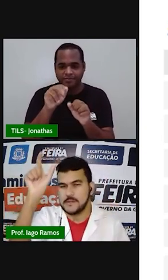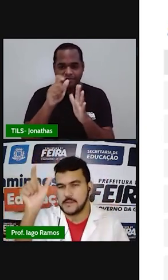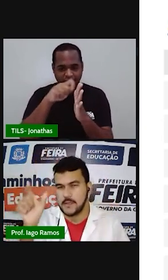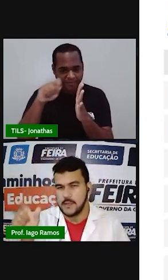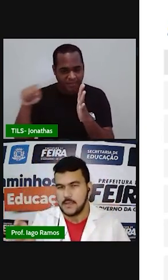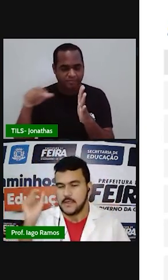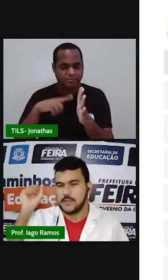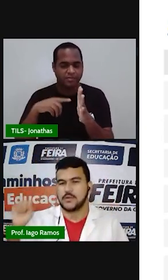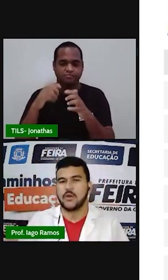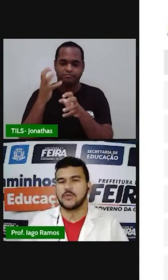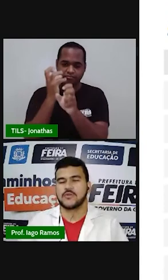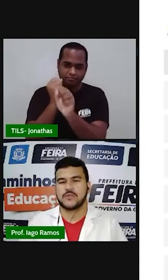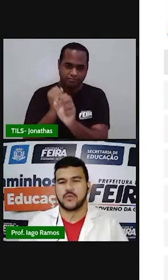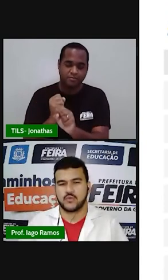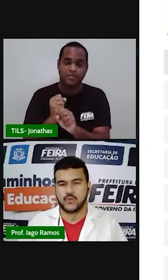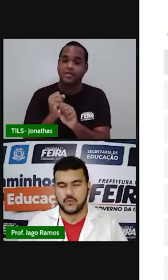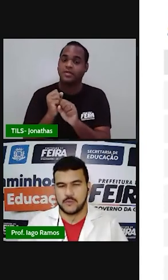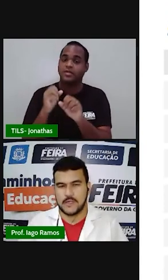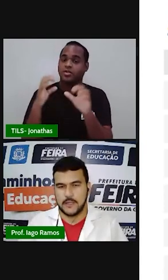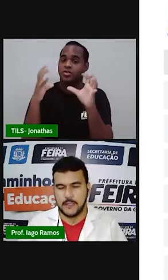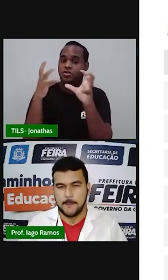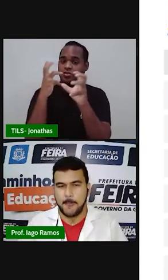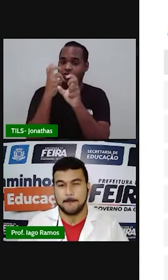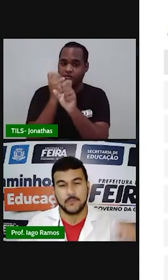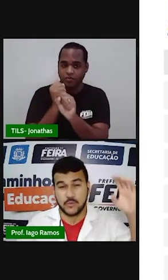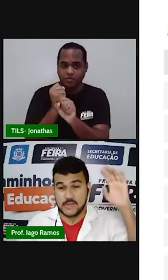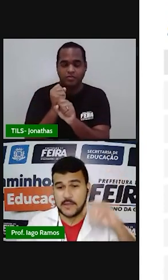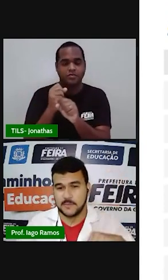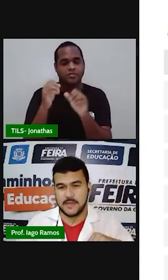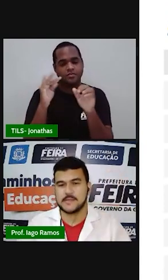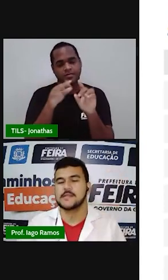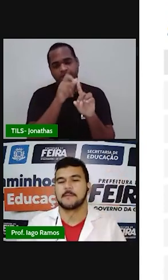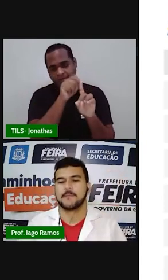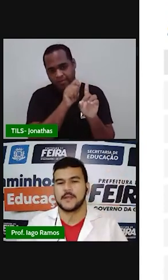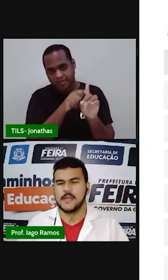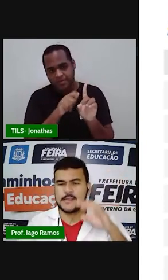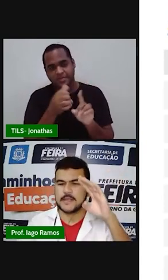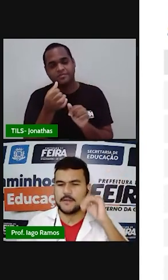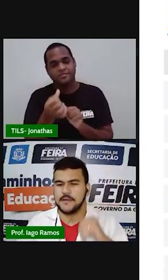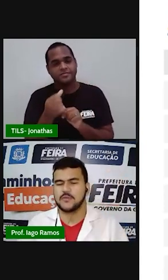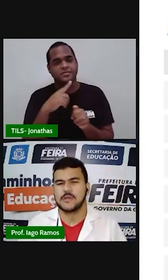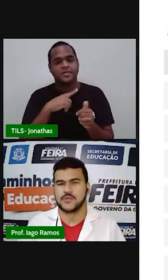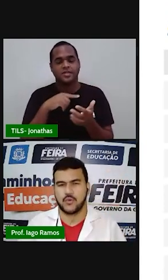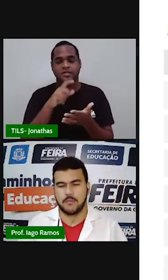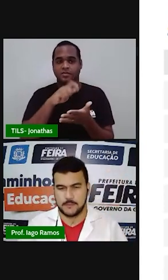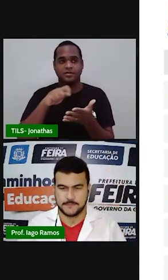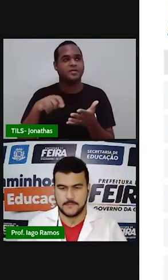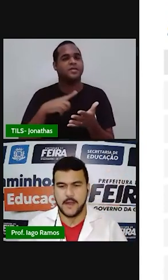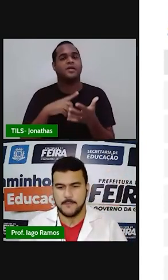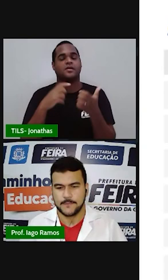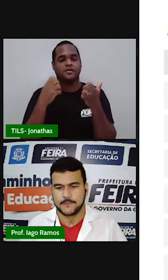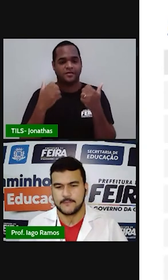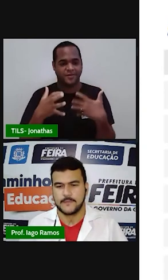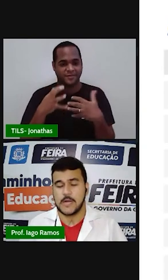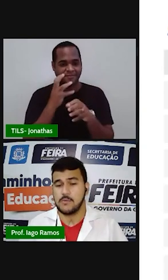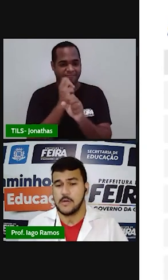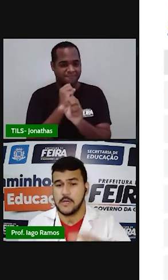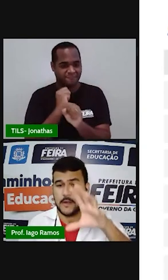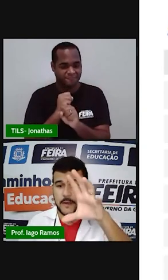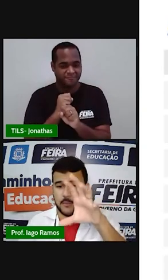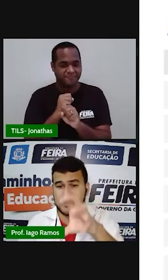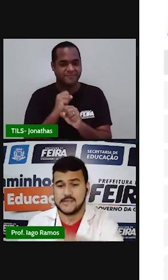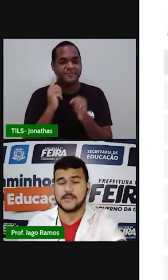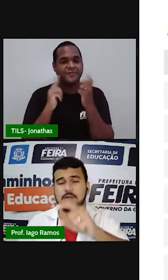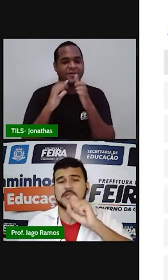valores de todos os consumos ali dos seis meses e escrevi numa soma, né? Então,